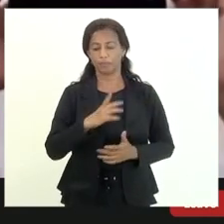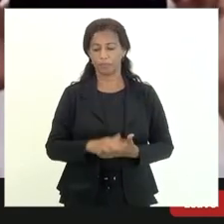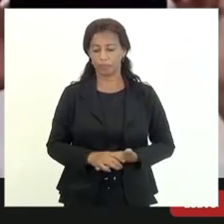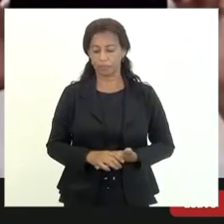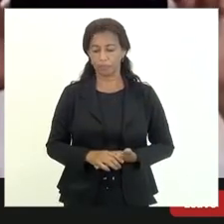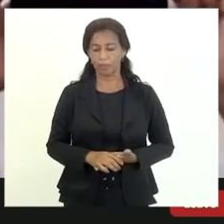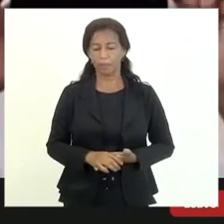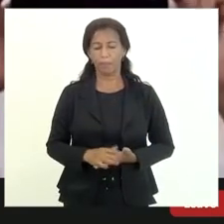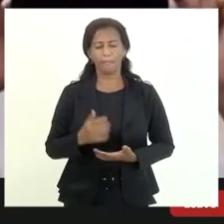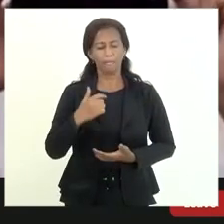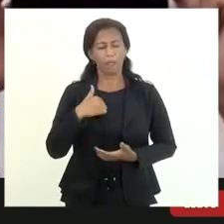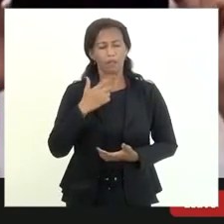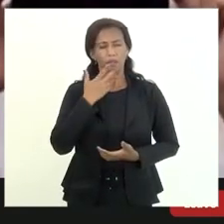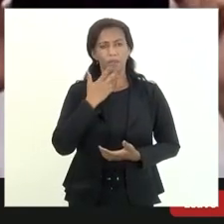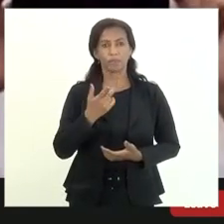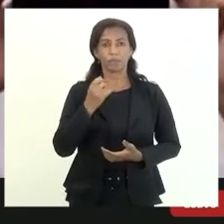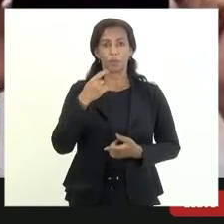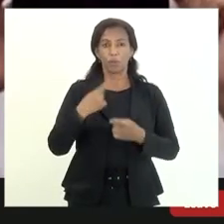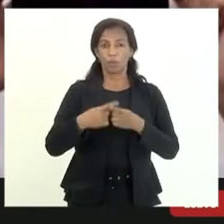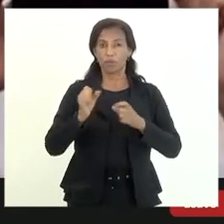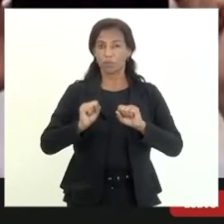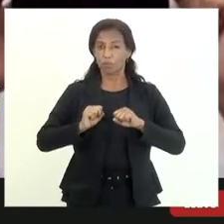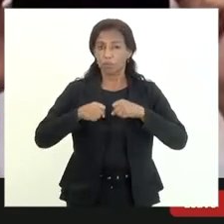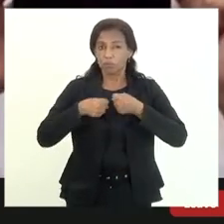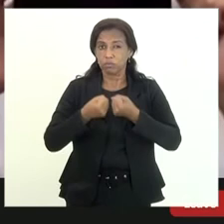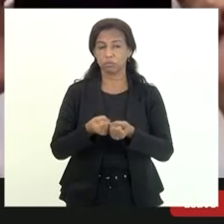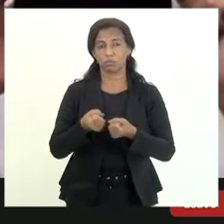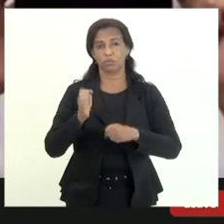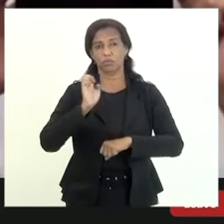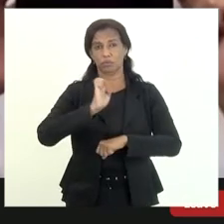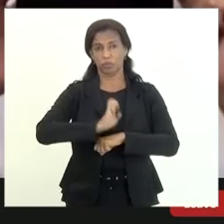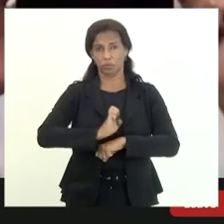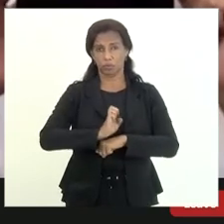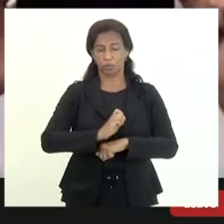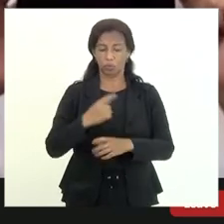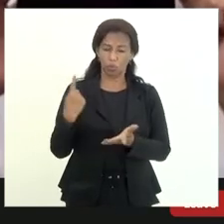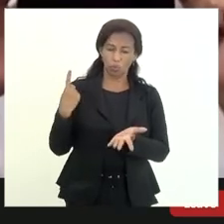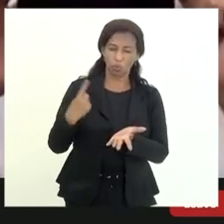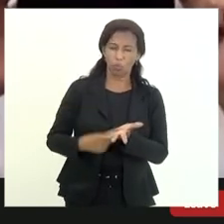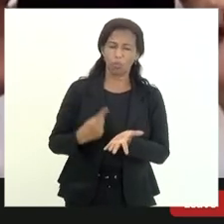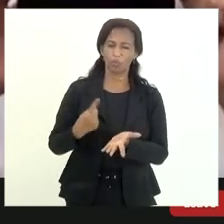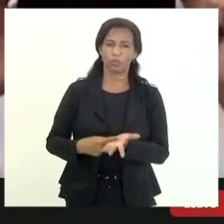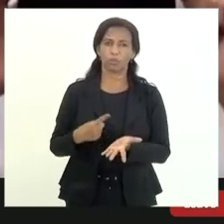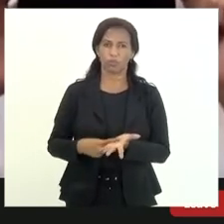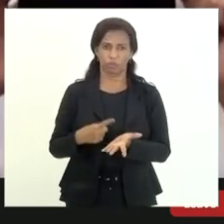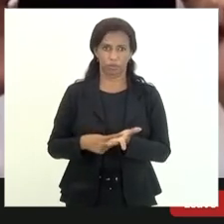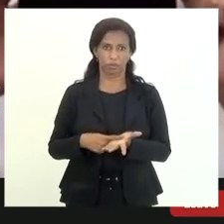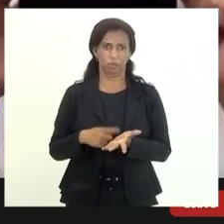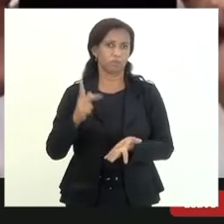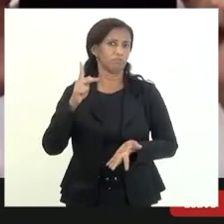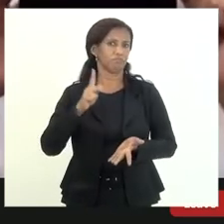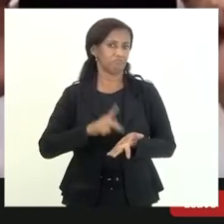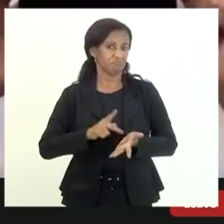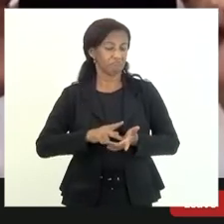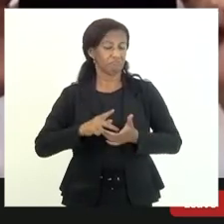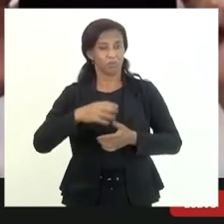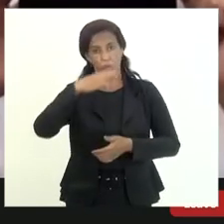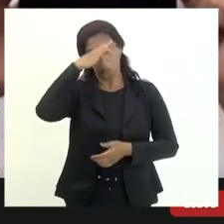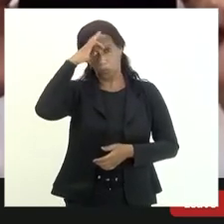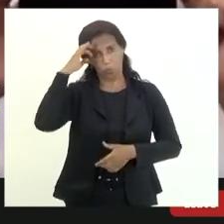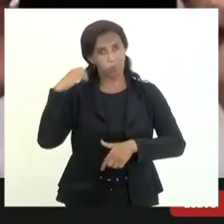porque se houver um empenho do estado compromisso de realmente trabalhar